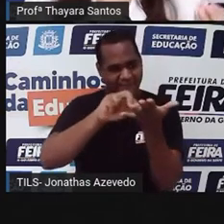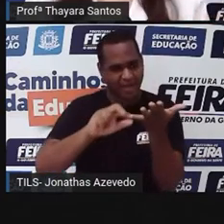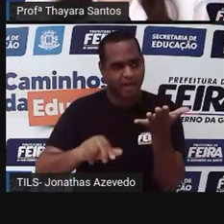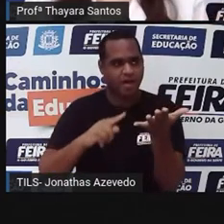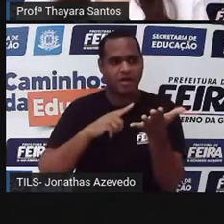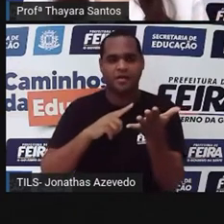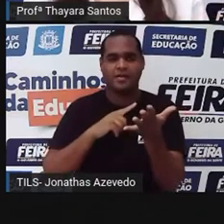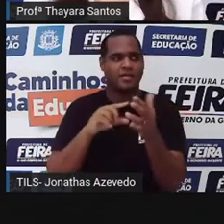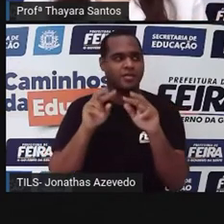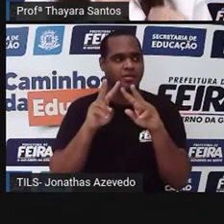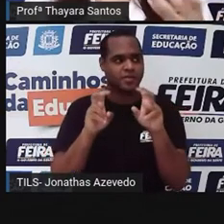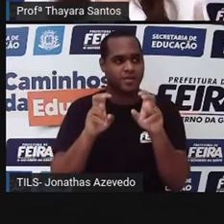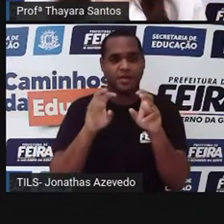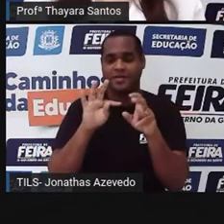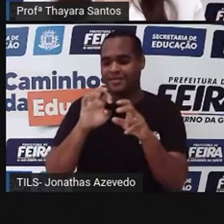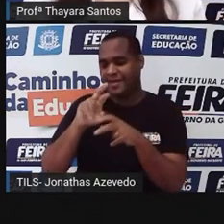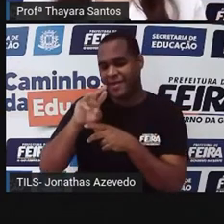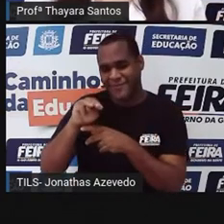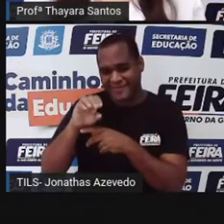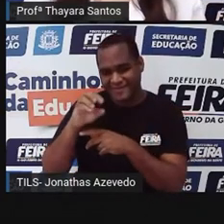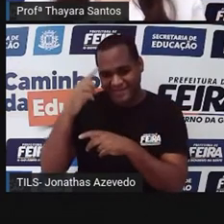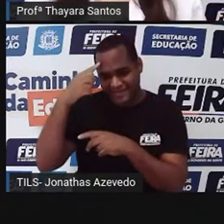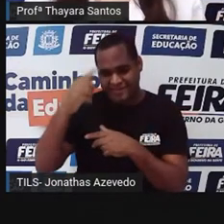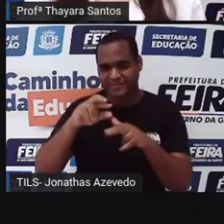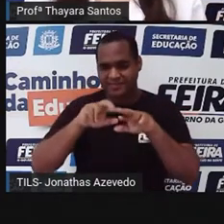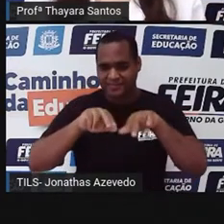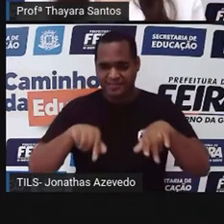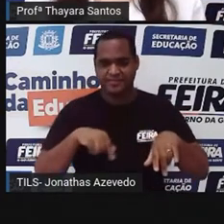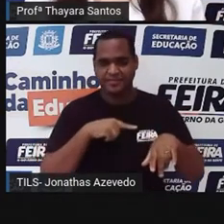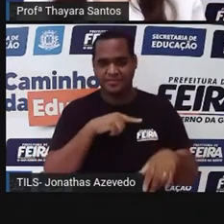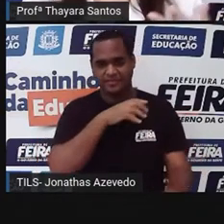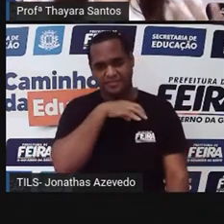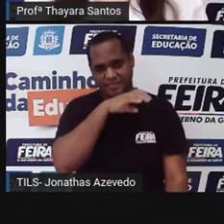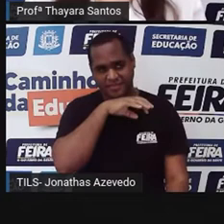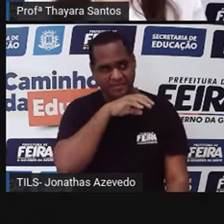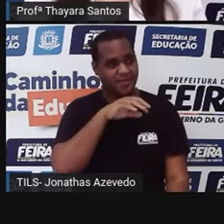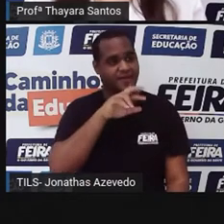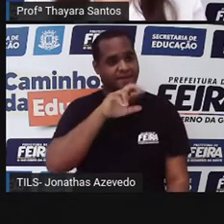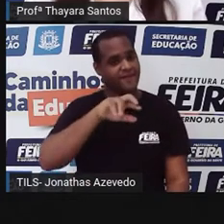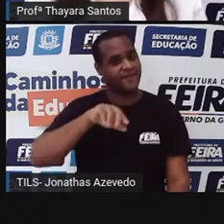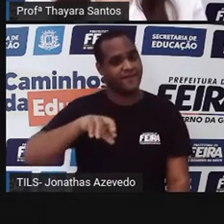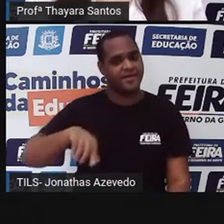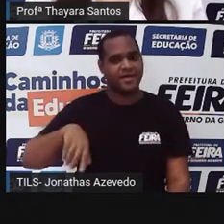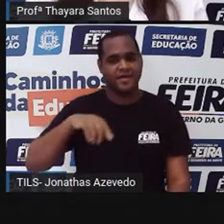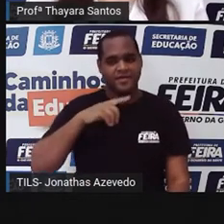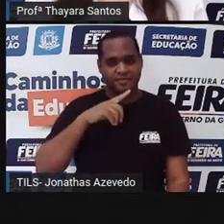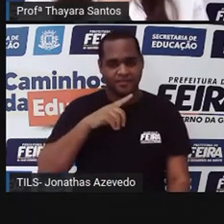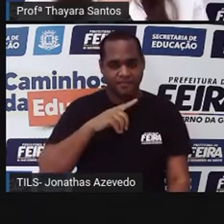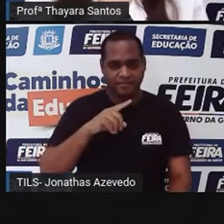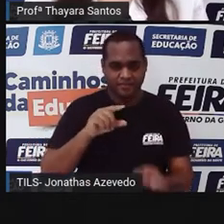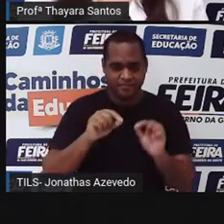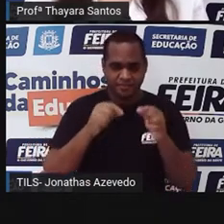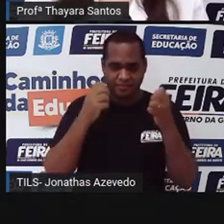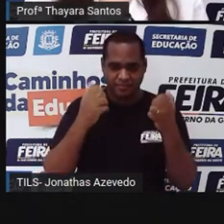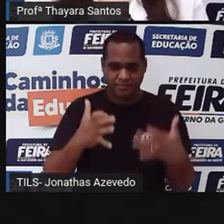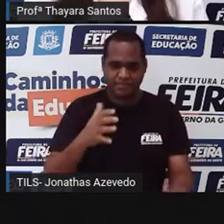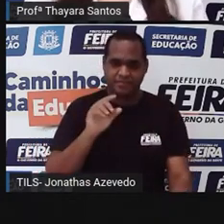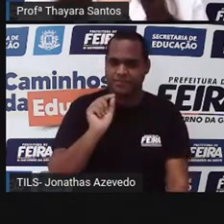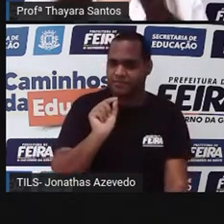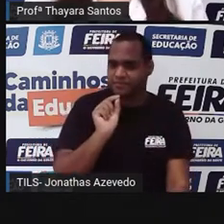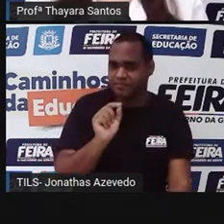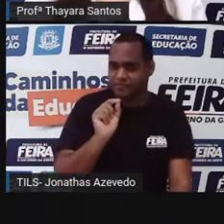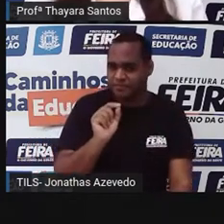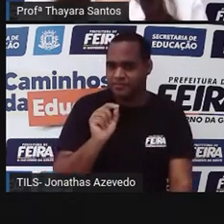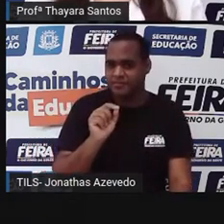termo pluri, vem de muitos. Então, os animais apresentam muitas células e essas células se juntam, se organizam e